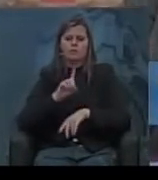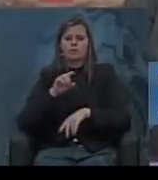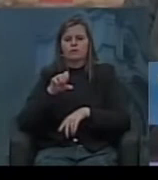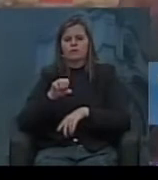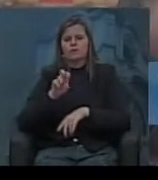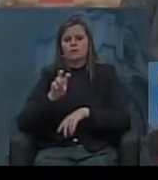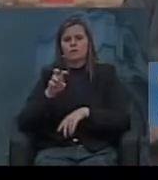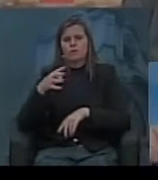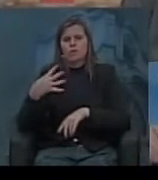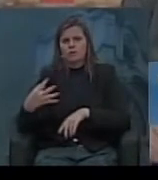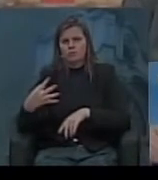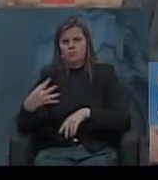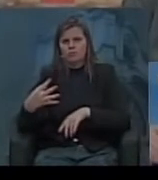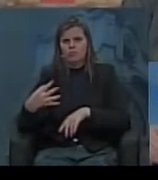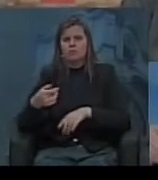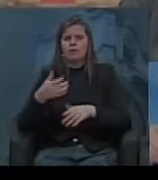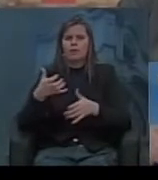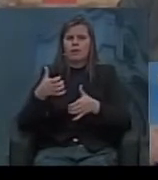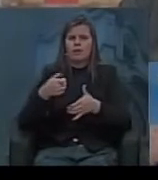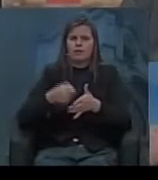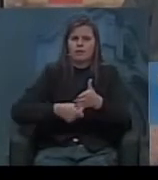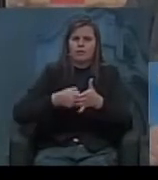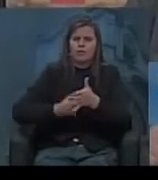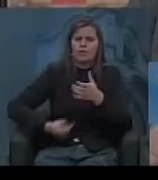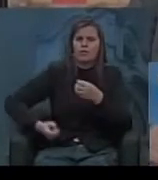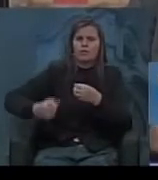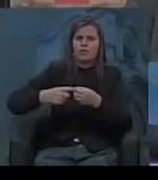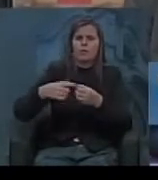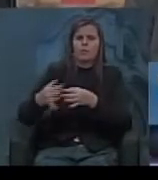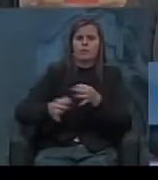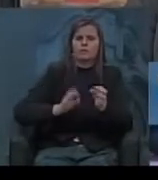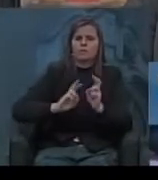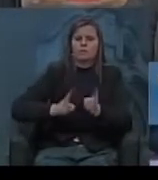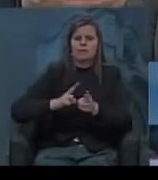há uma tentativa de retomar o projeto do Vargas pelo João Goulart